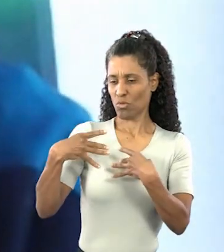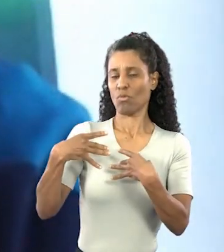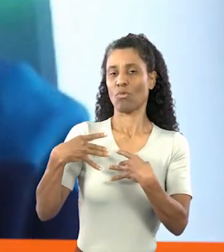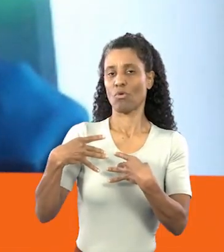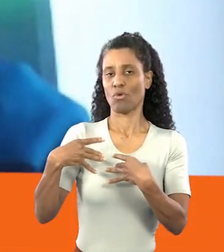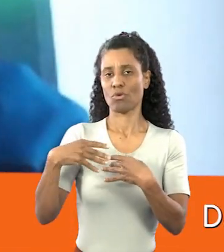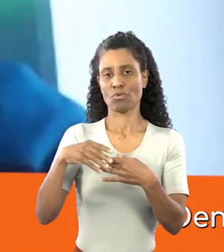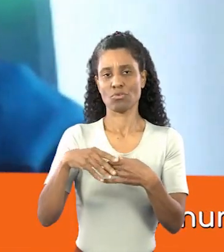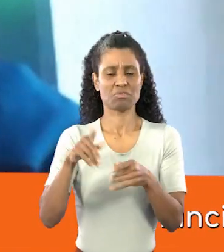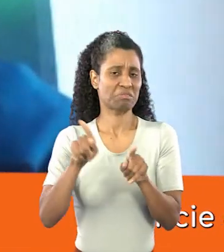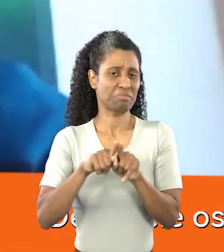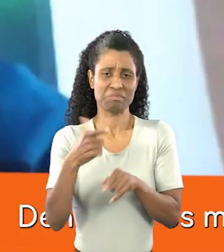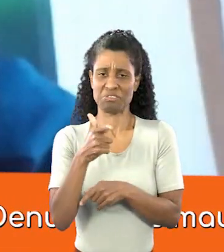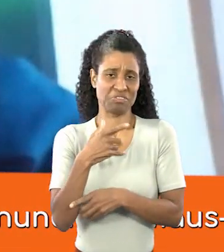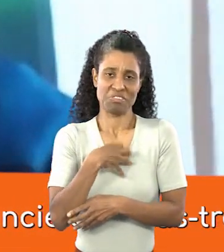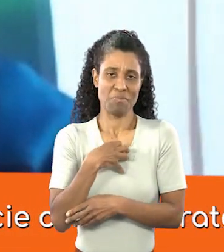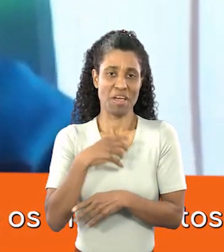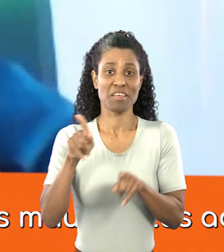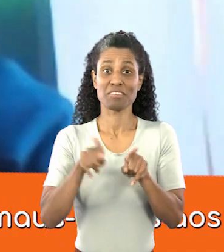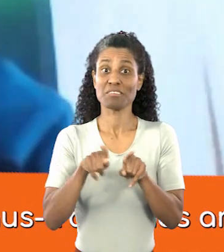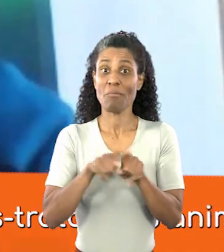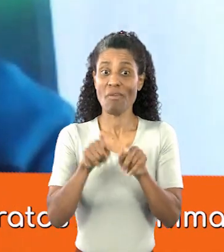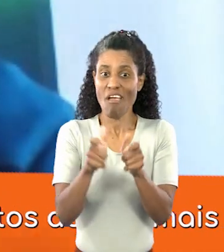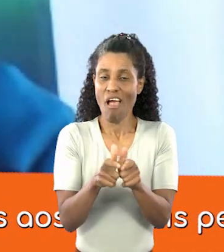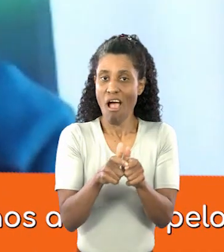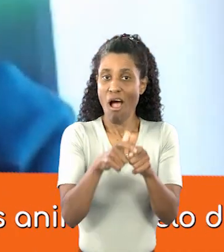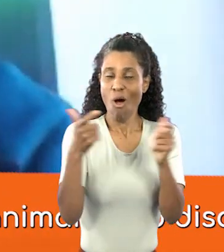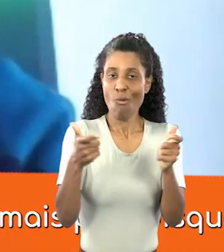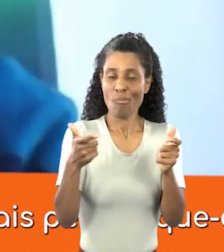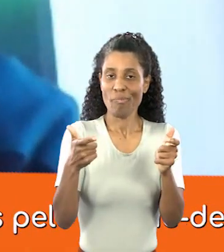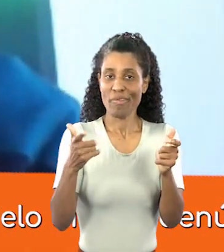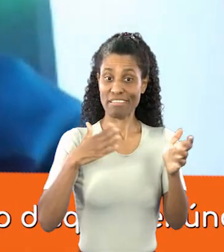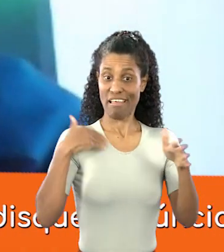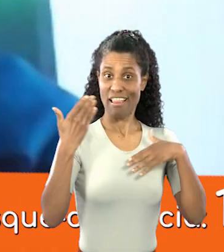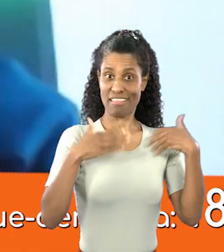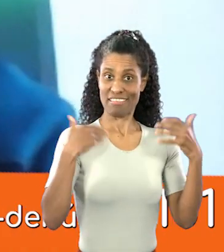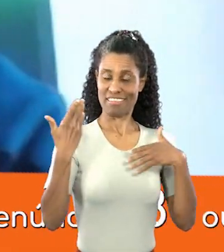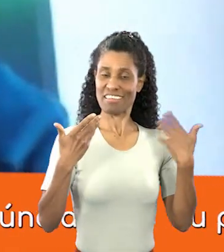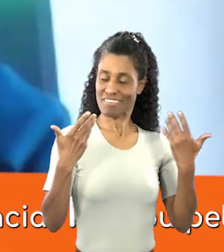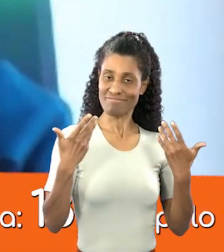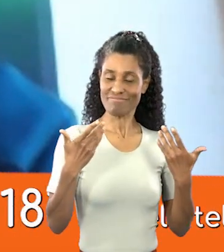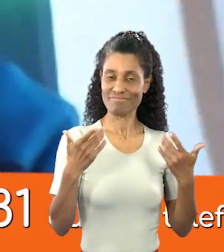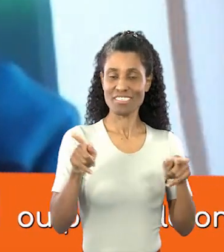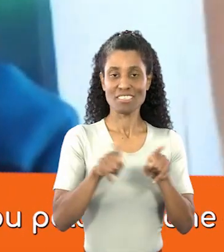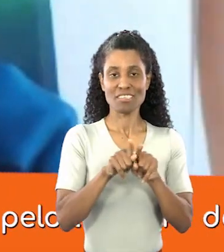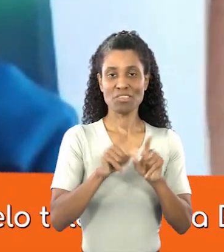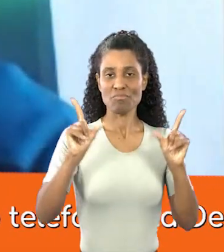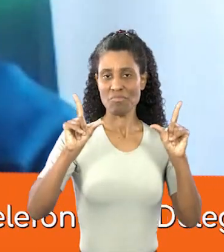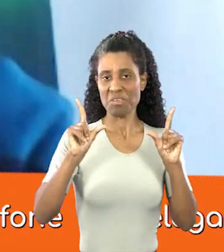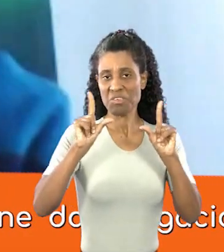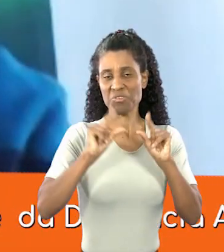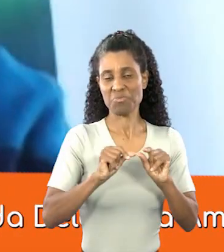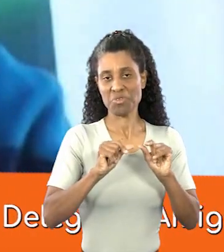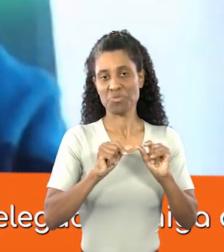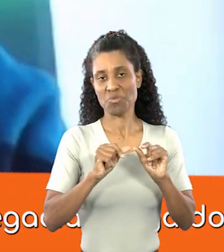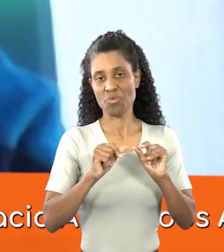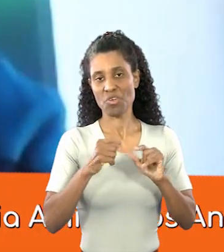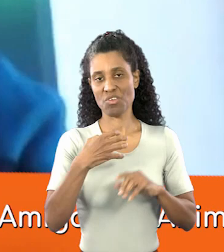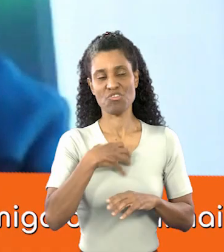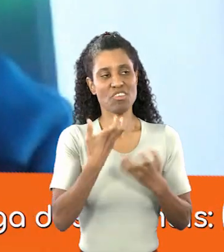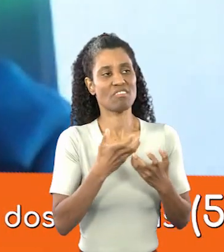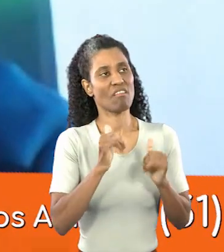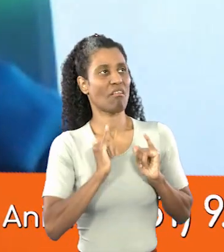carência, aumenta a disposição, diminuição do sedentarismo, porque ele está